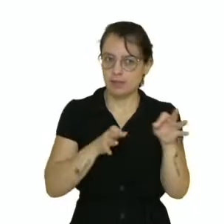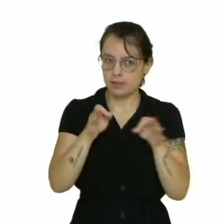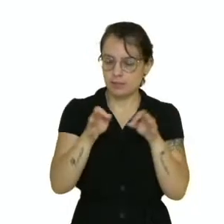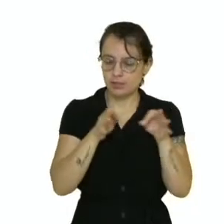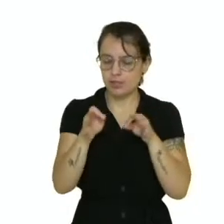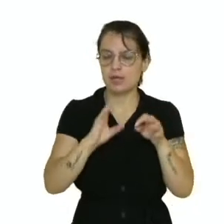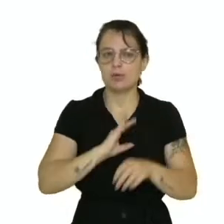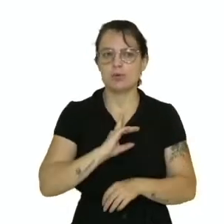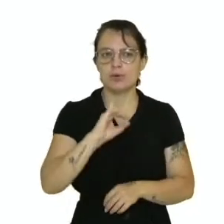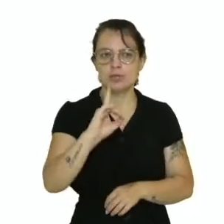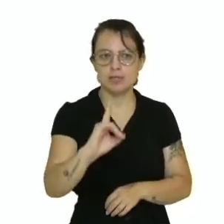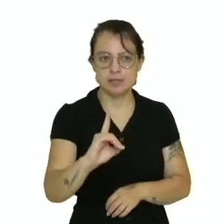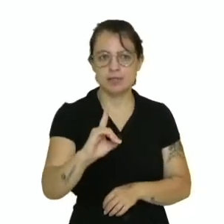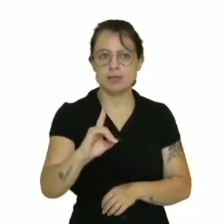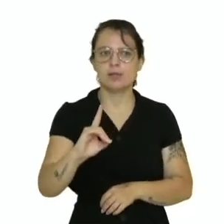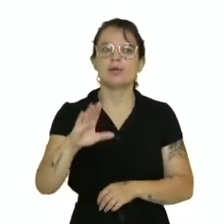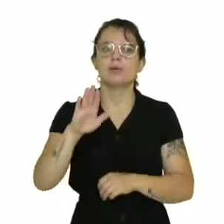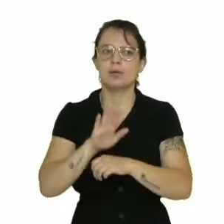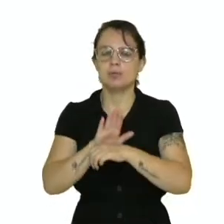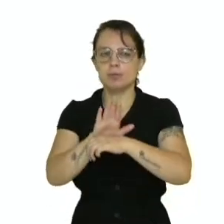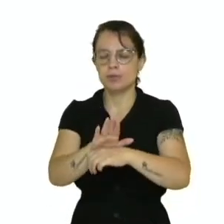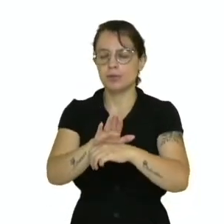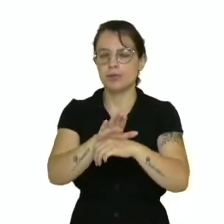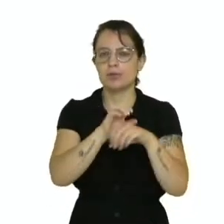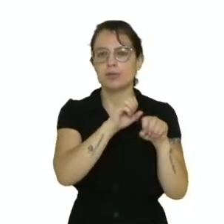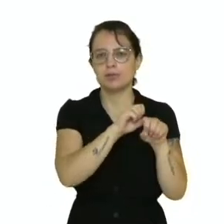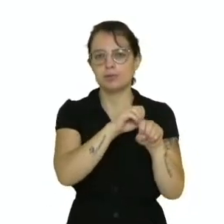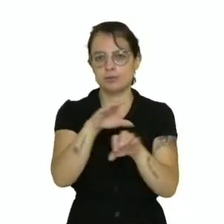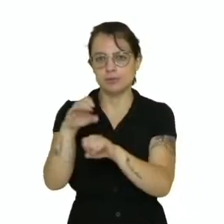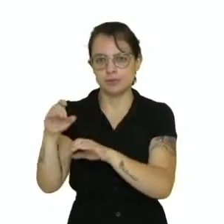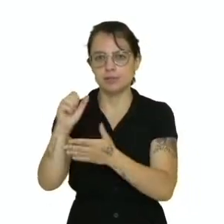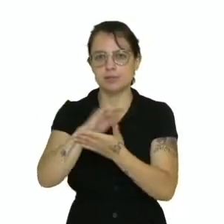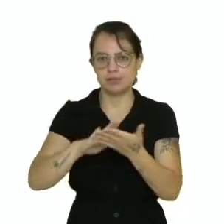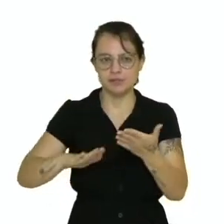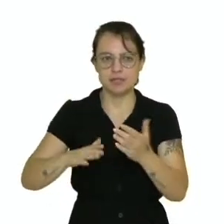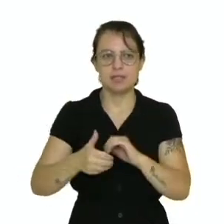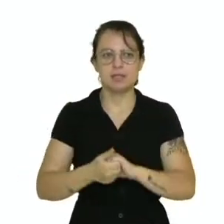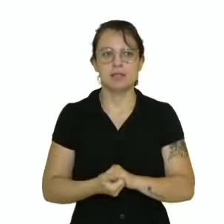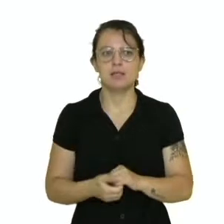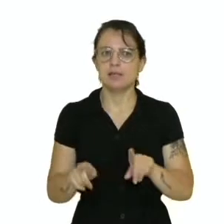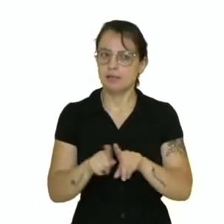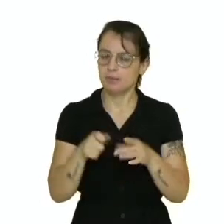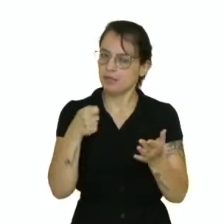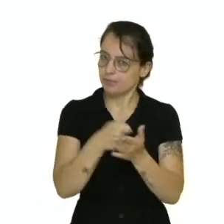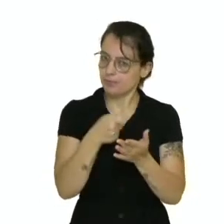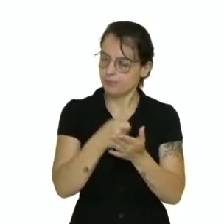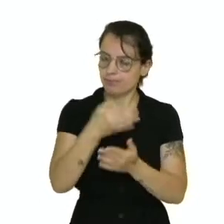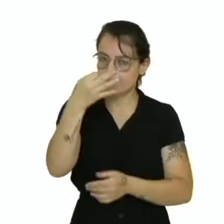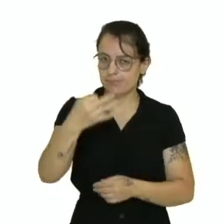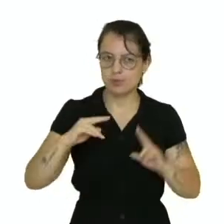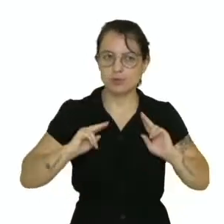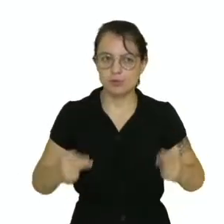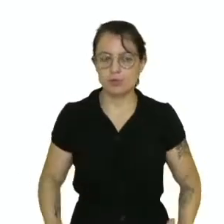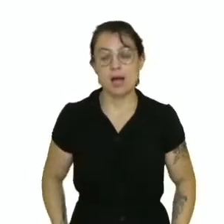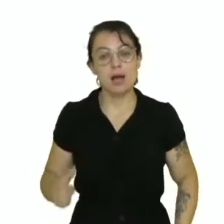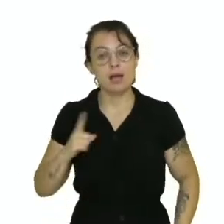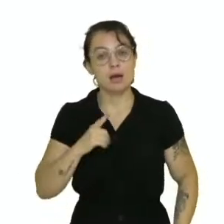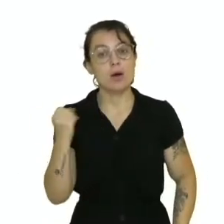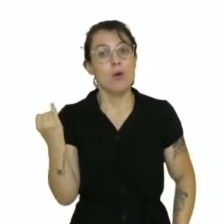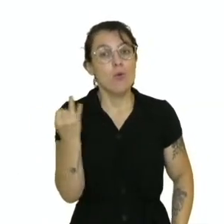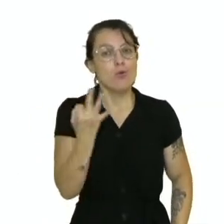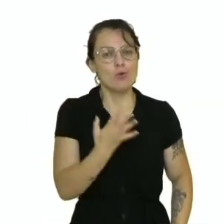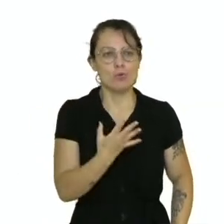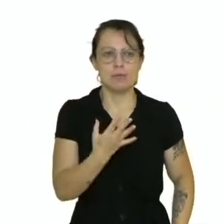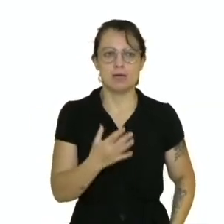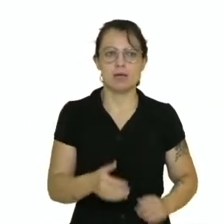organizar e coordenar o apoio às atividades de ensino e exigir o uso correto do uniforme. São algumas das